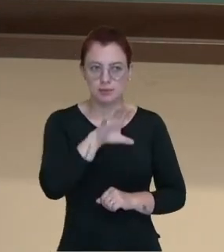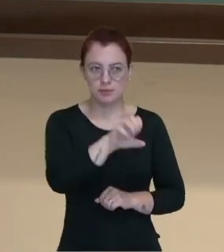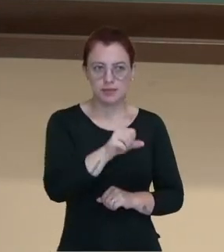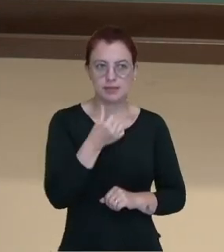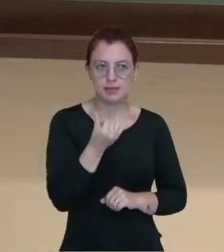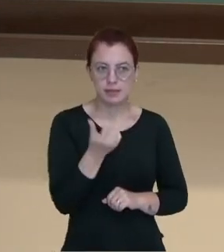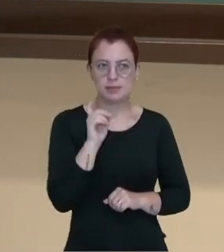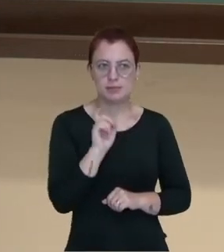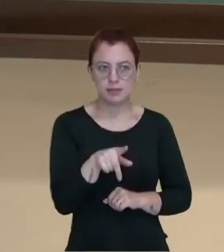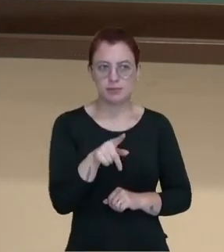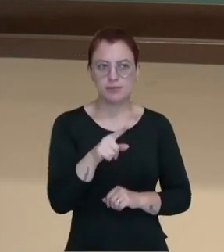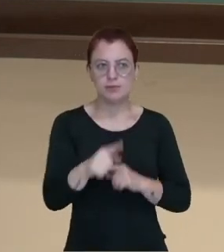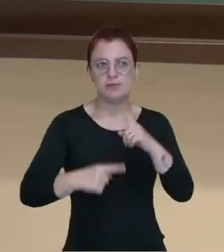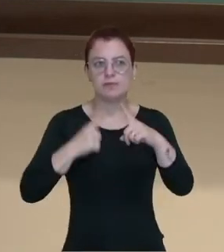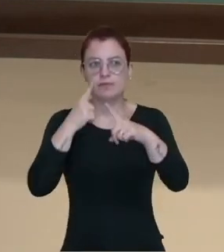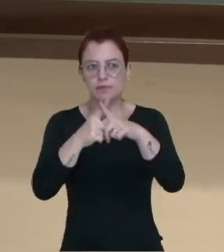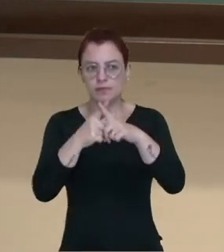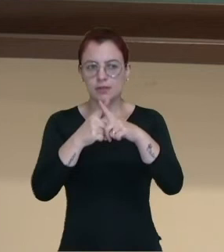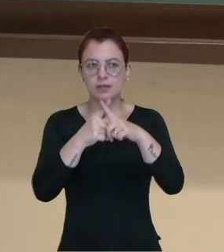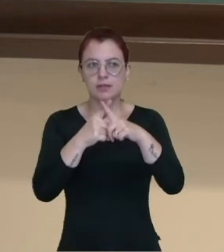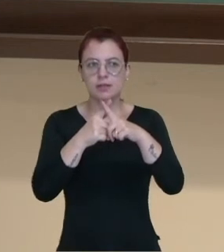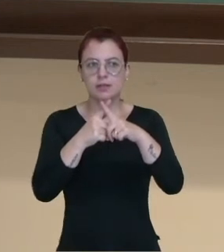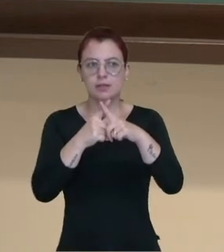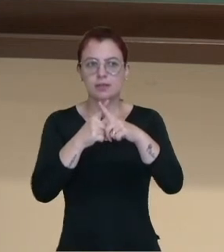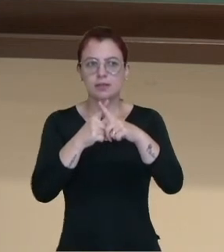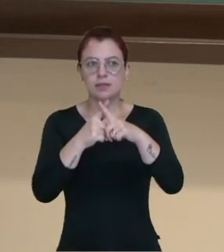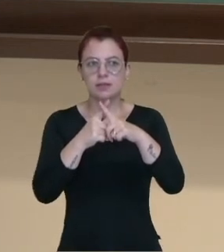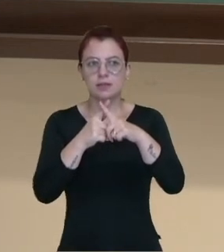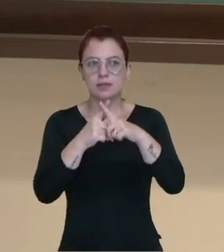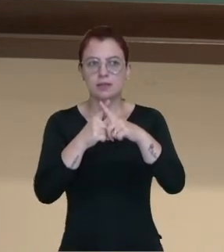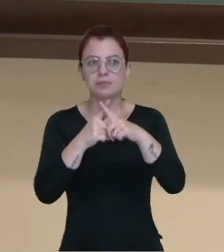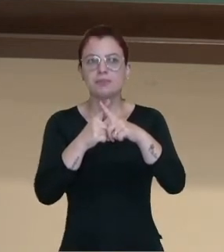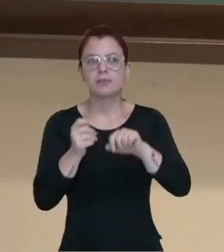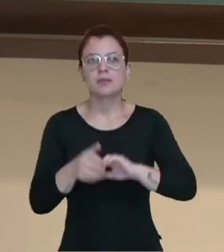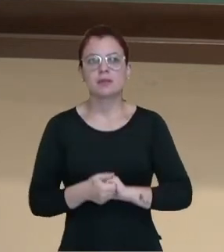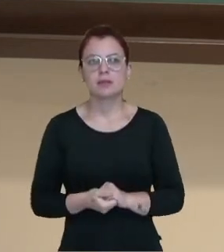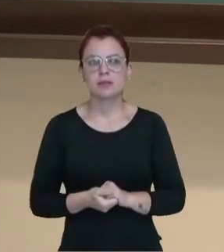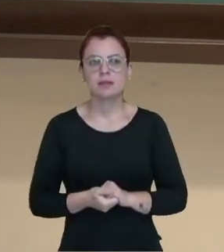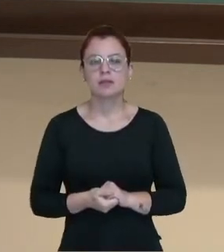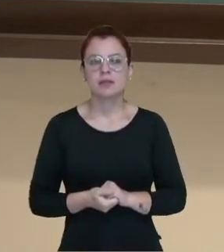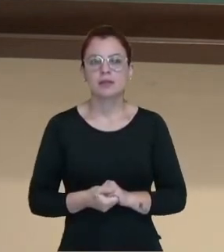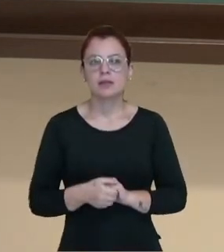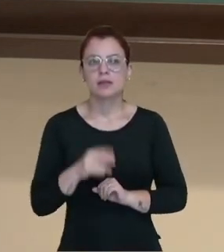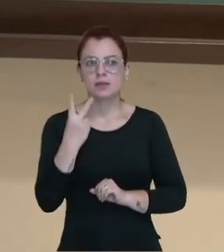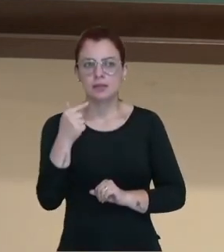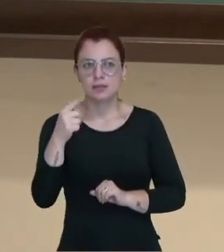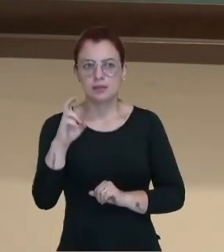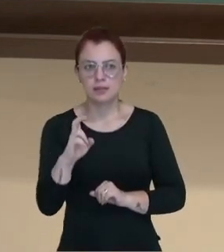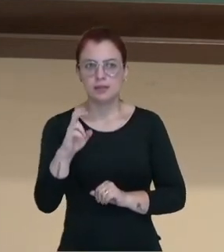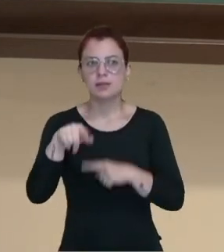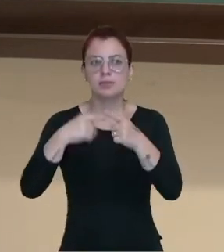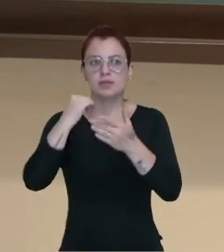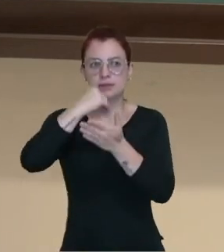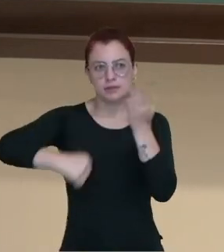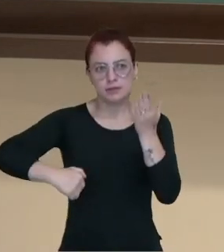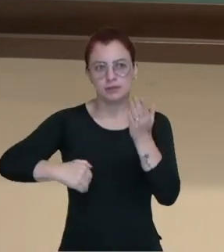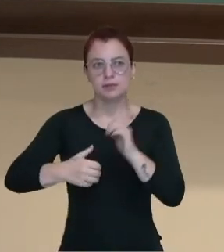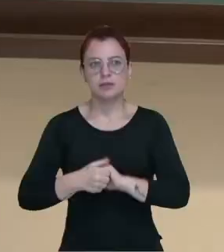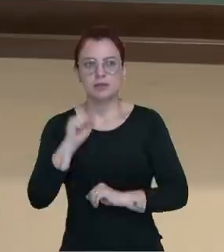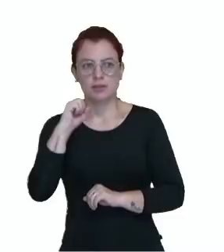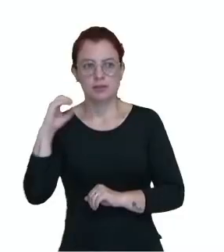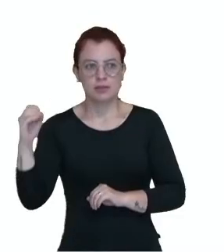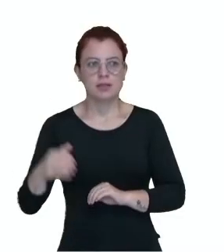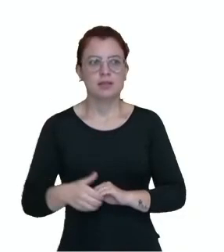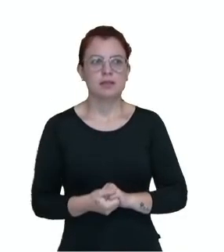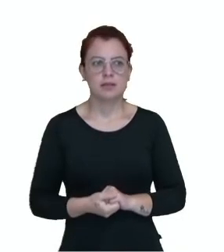mil reais, multiplicamos pela alíquota, obtemos um valor. Desse valor a gente subtrai a parcela. Então fiz o cálculo